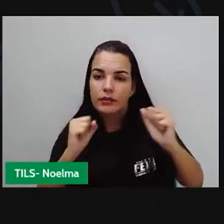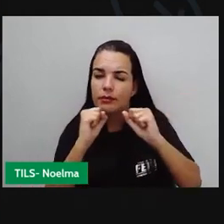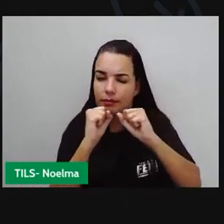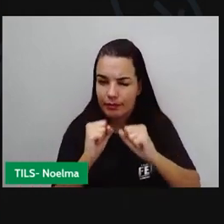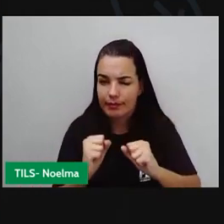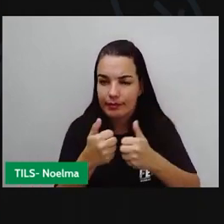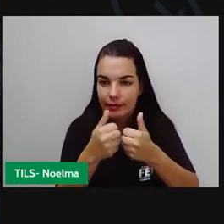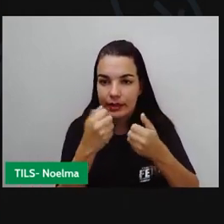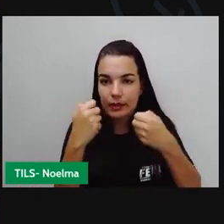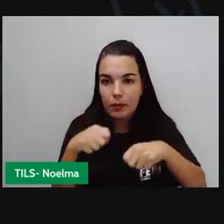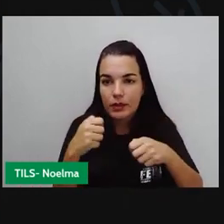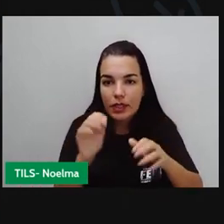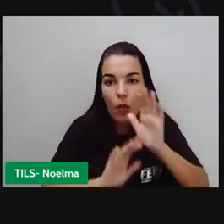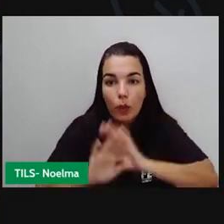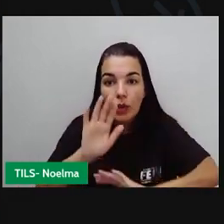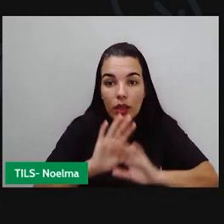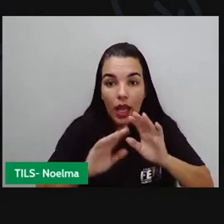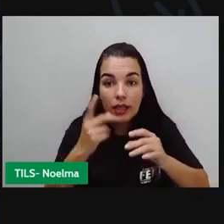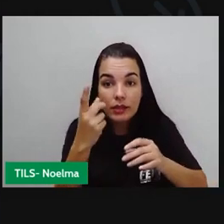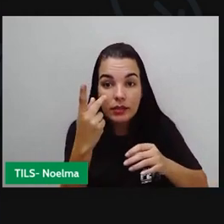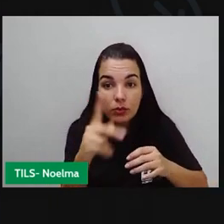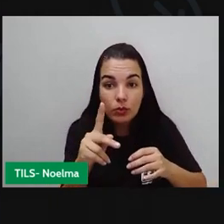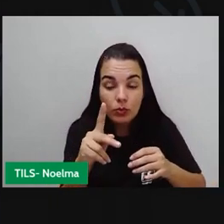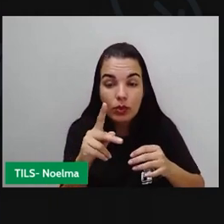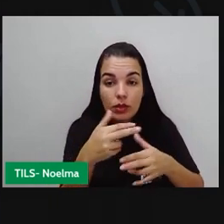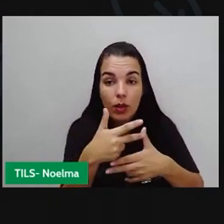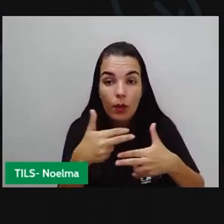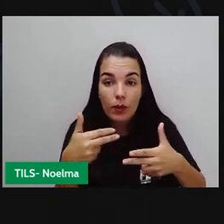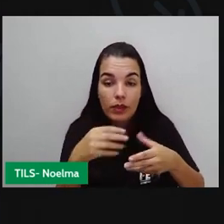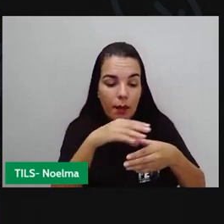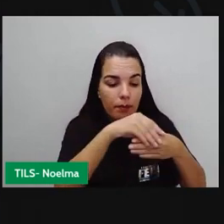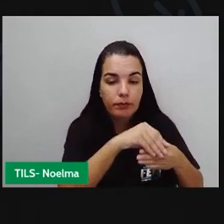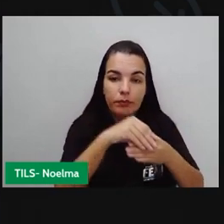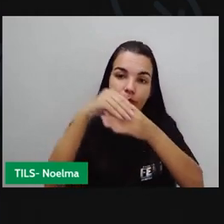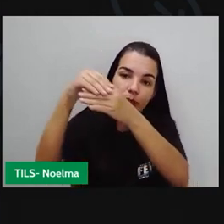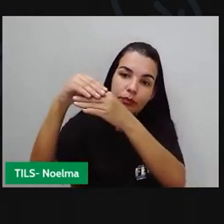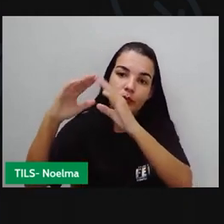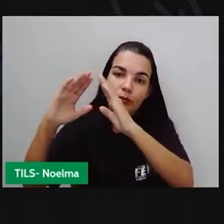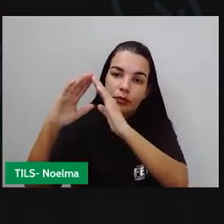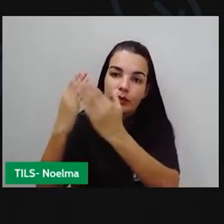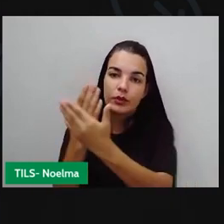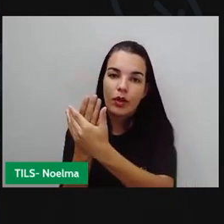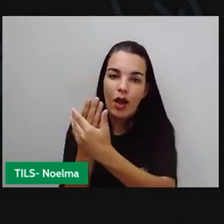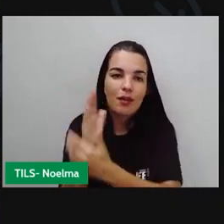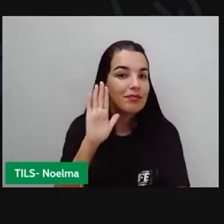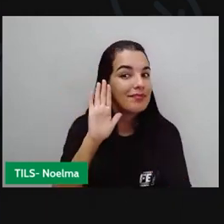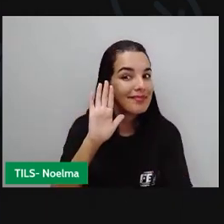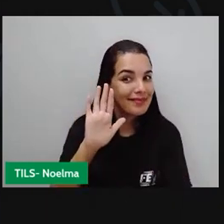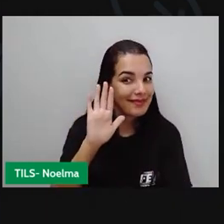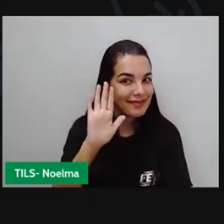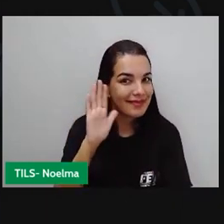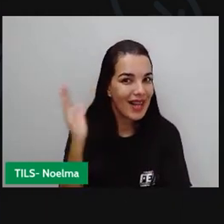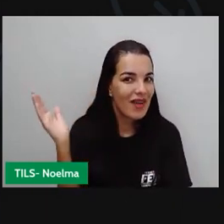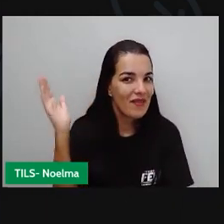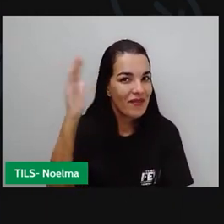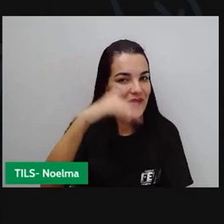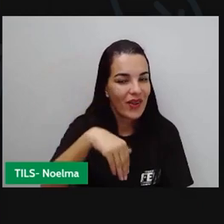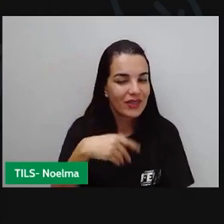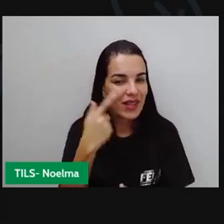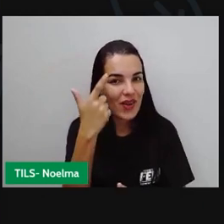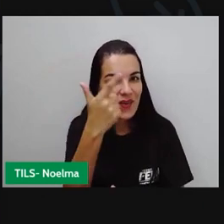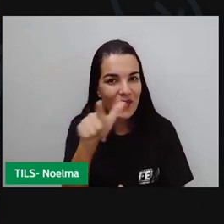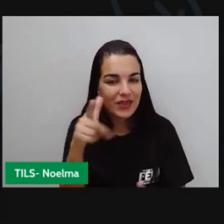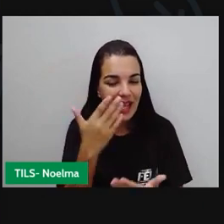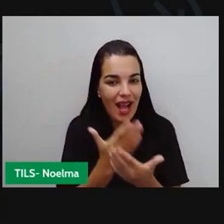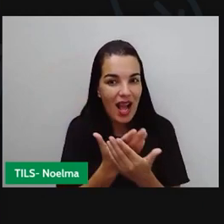ser entregue à escola para que as profissões possam avaliar vocês. E daqui a pouquinho a PRO volta com mais uma